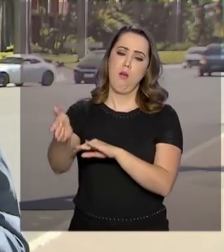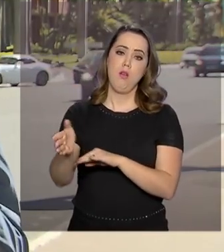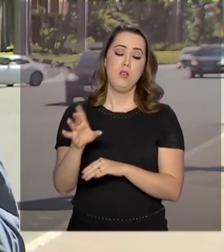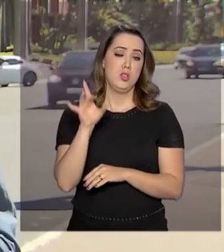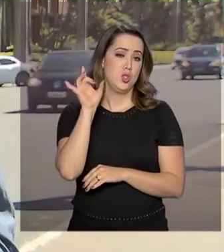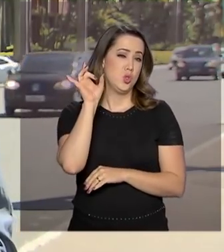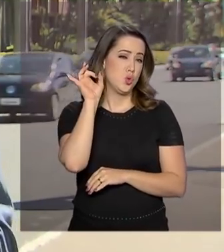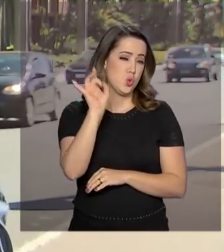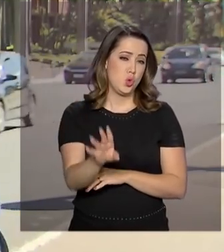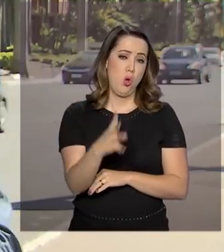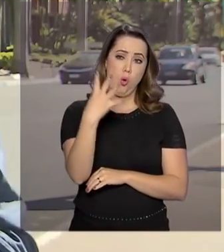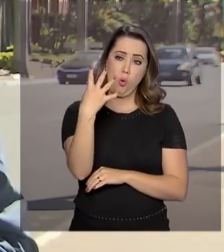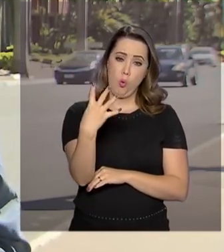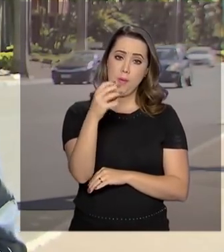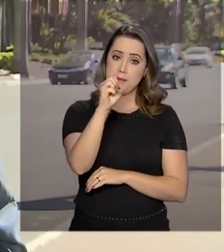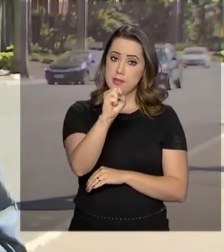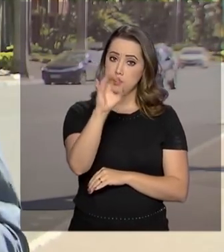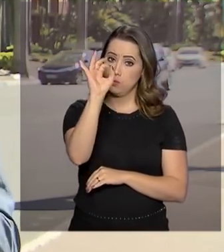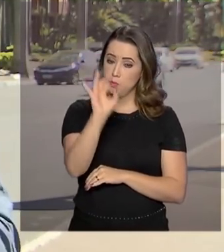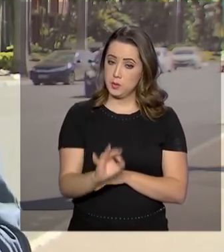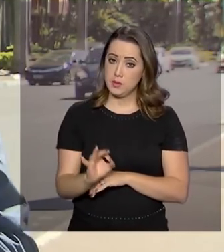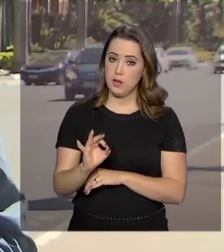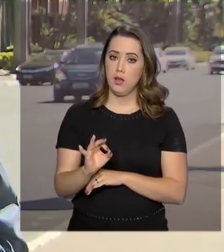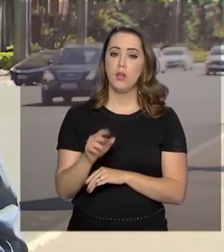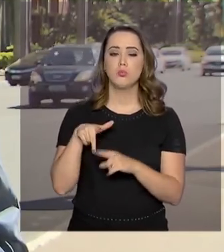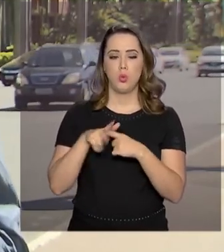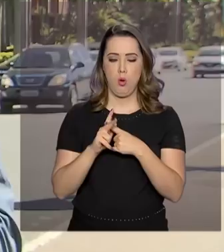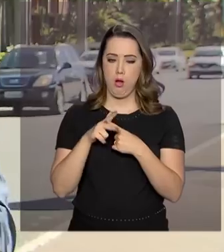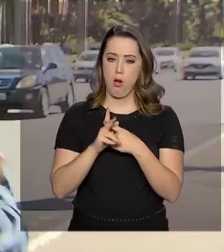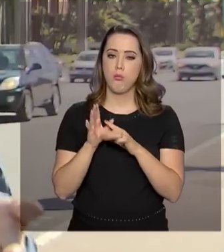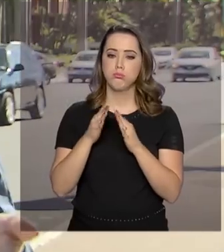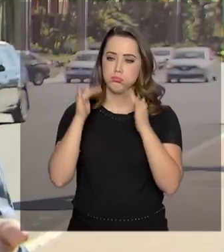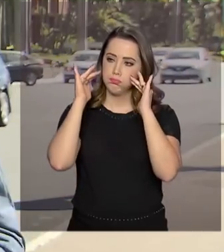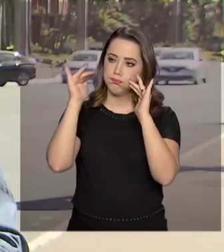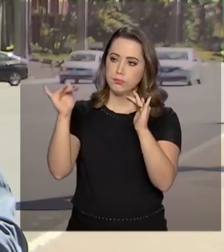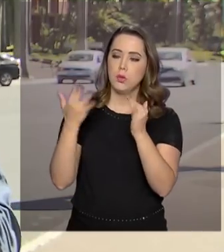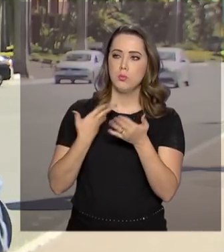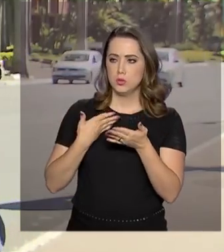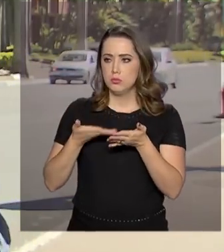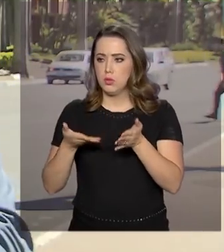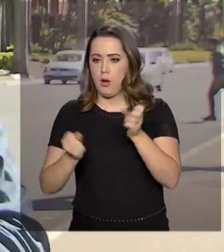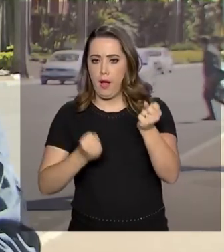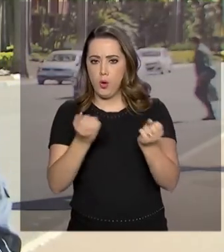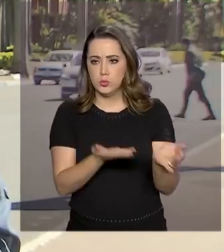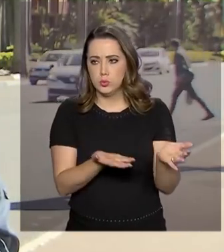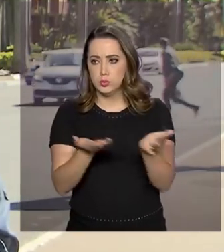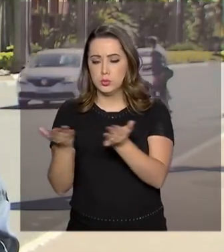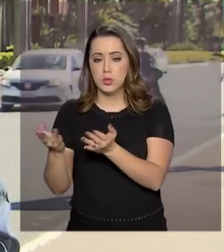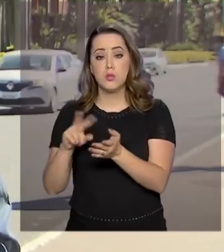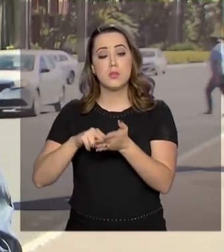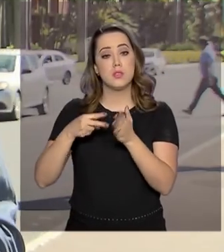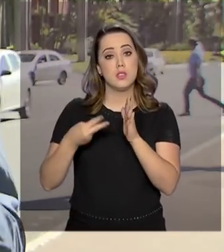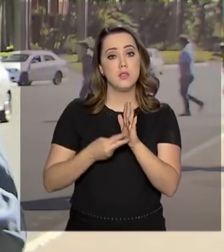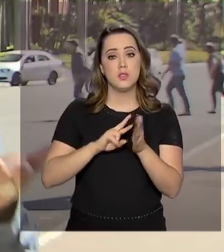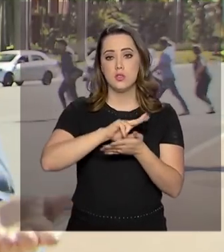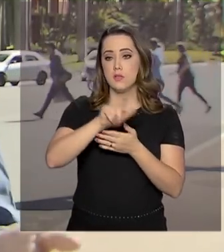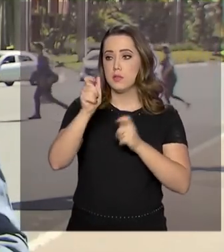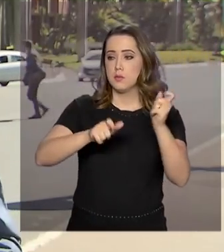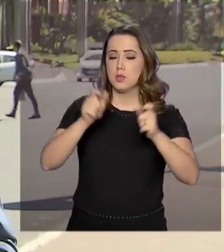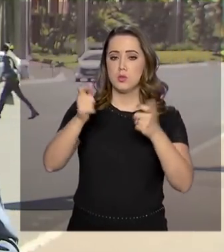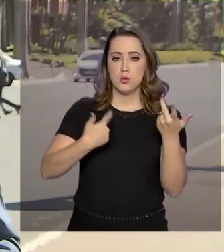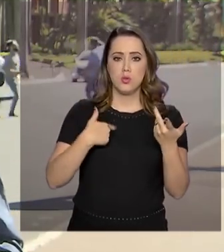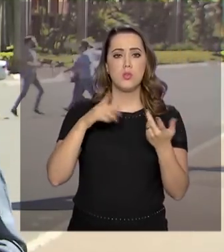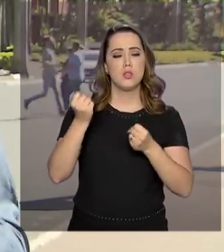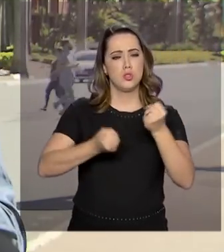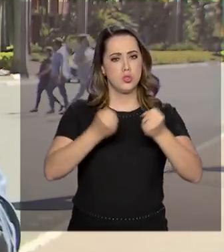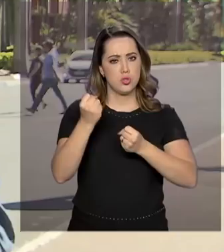seja, apenas 48%, fizeram a troca. Isso significa que muita gente está dirigindo veículos com